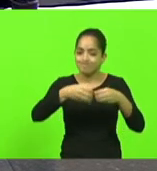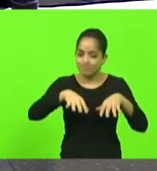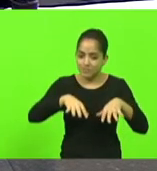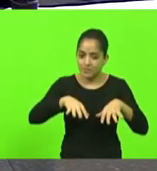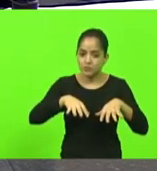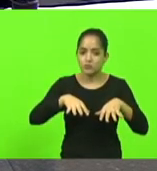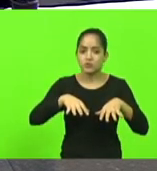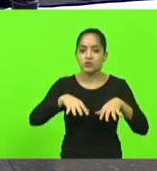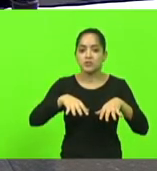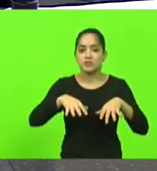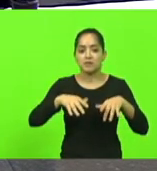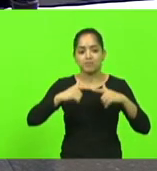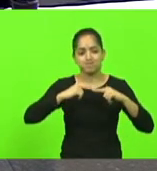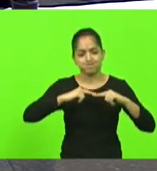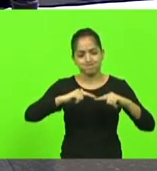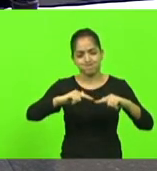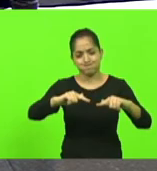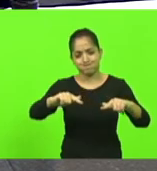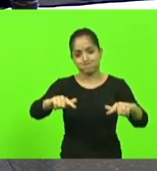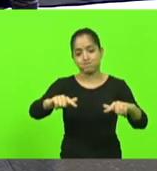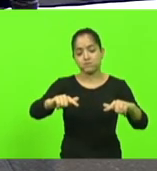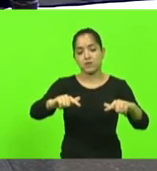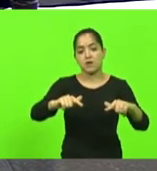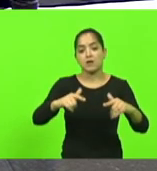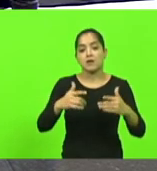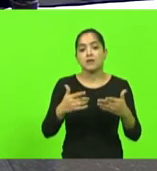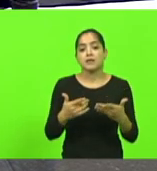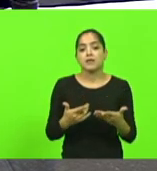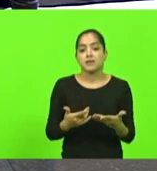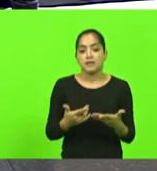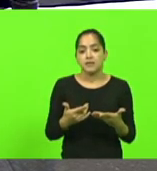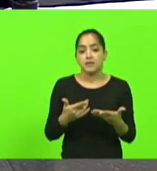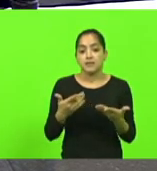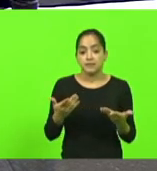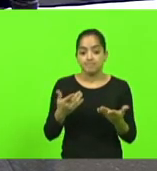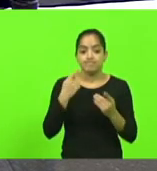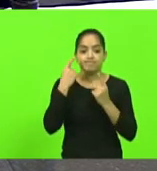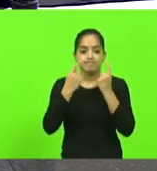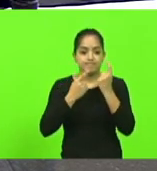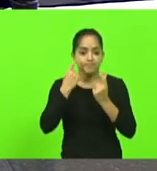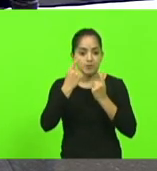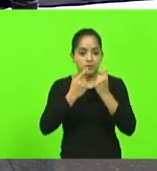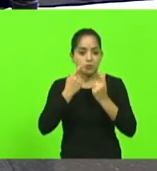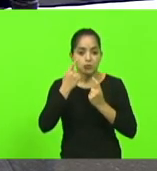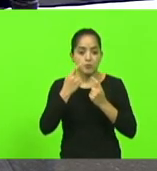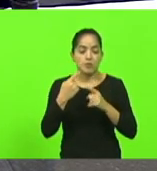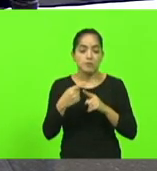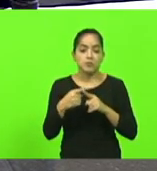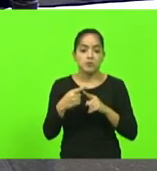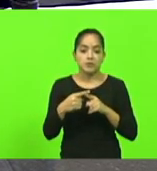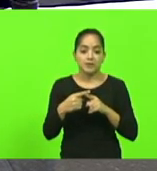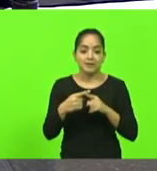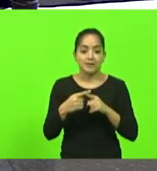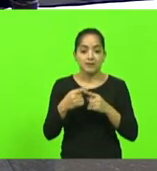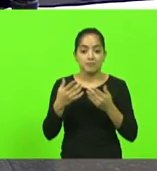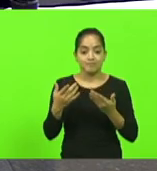uma uma lavoura e isso nos preocupa porque Santa Catarina é um estado